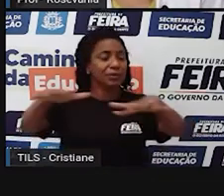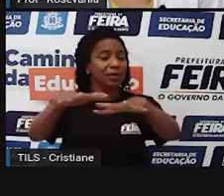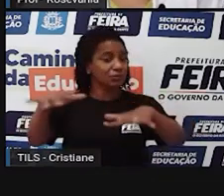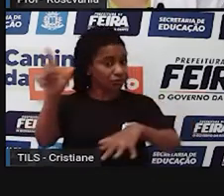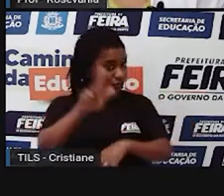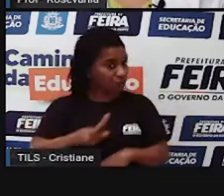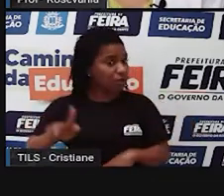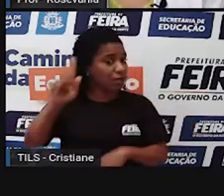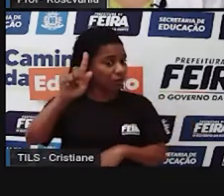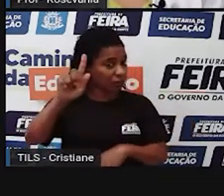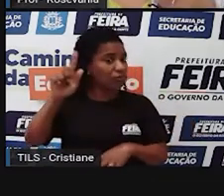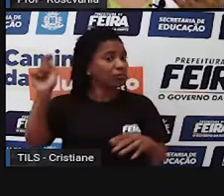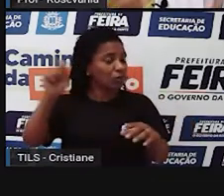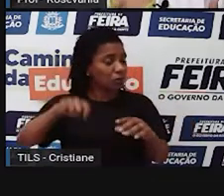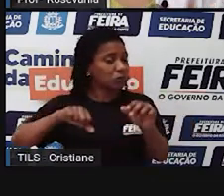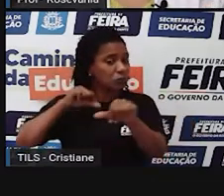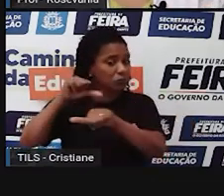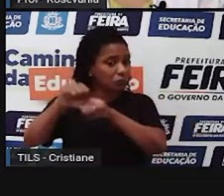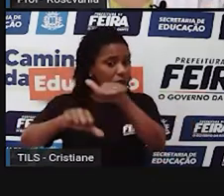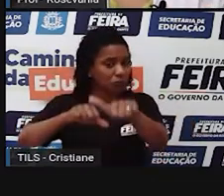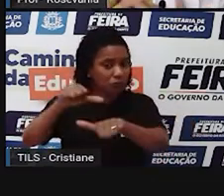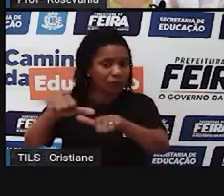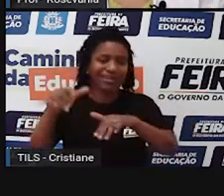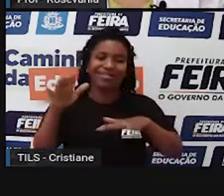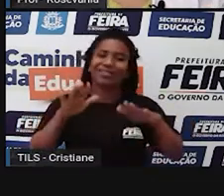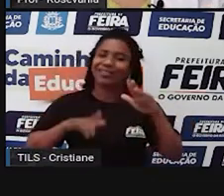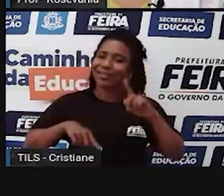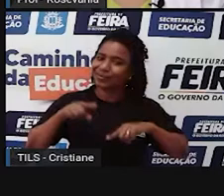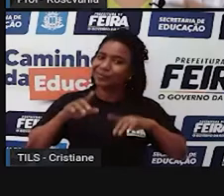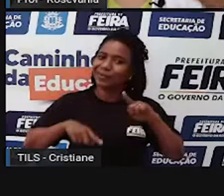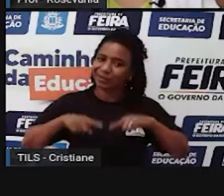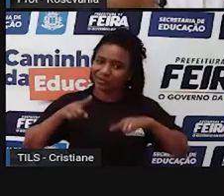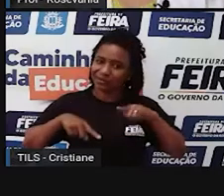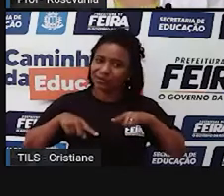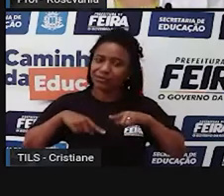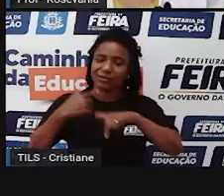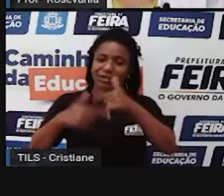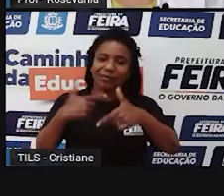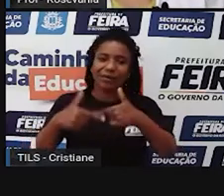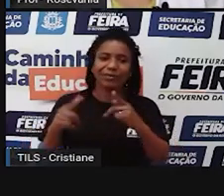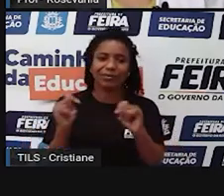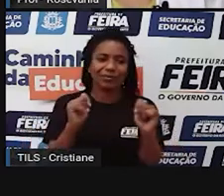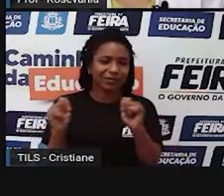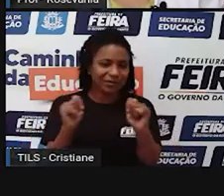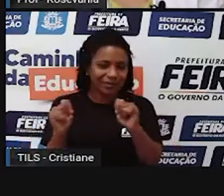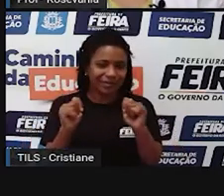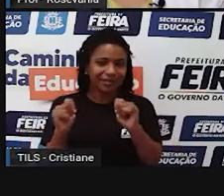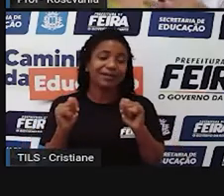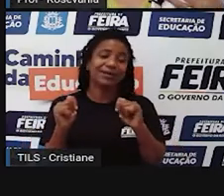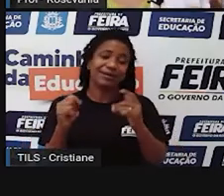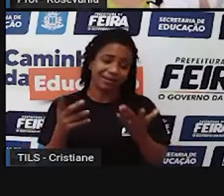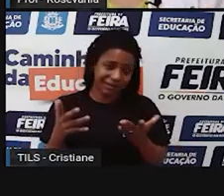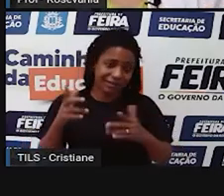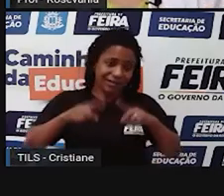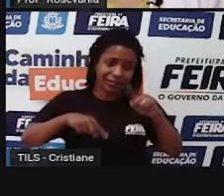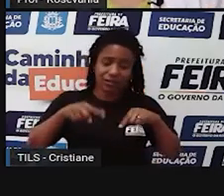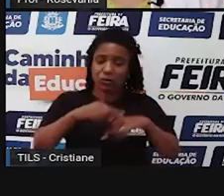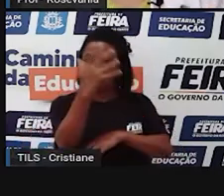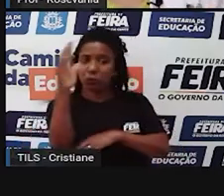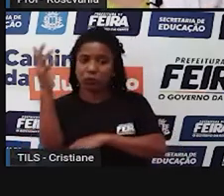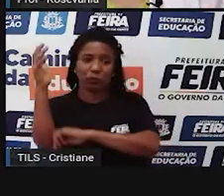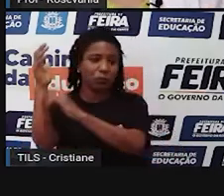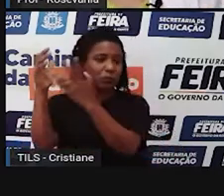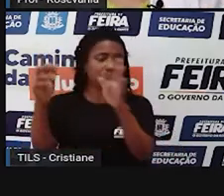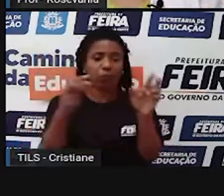Você sabia disso? Então, dependendo da atividade econômica que se tenha, ela vai exigir mais da natureza e outras atividades